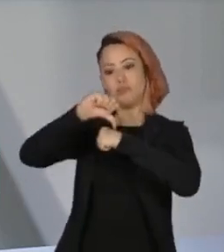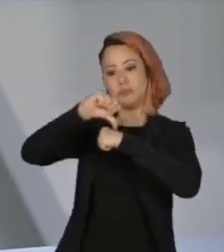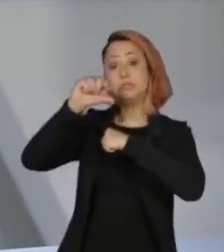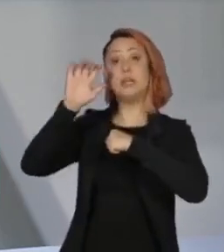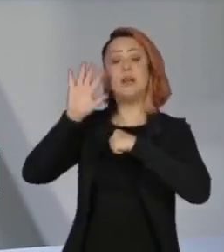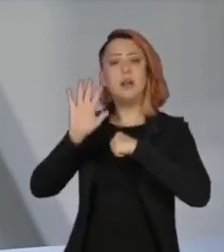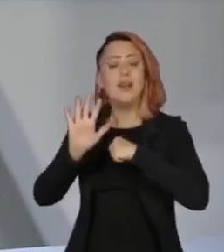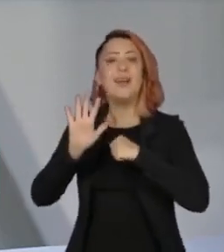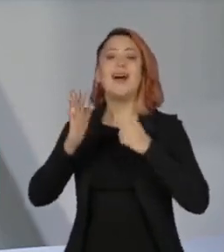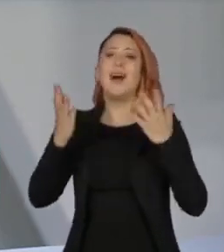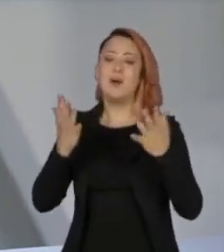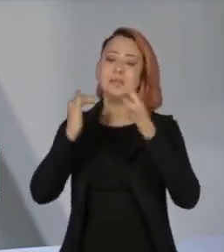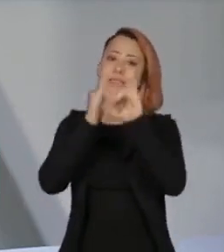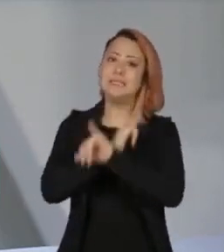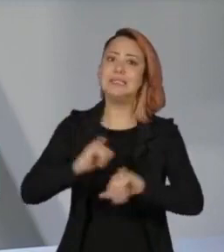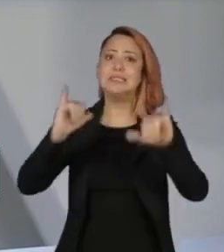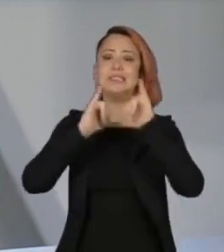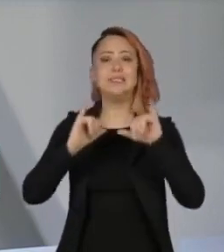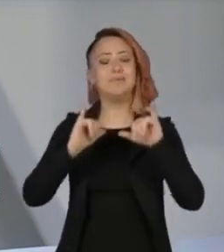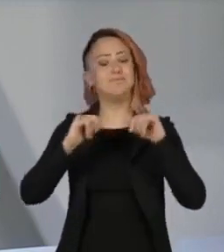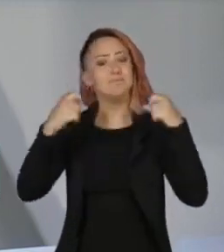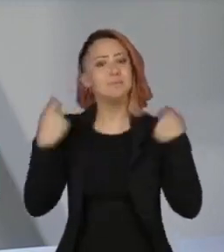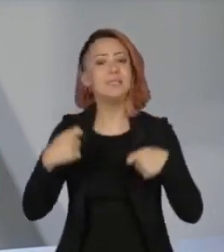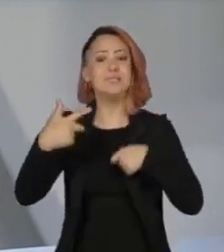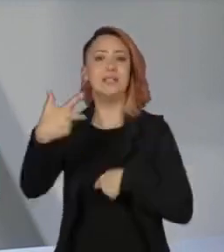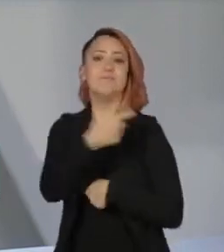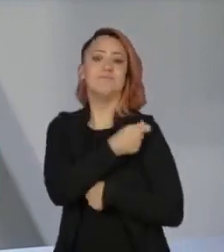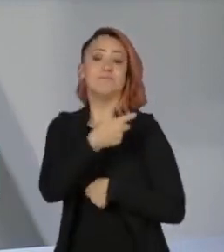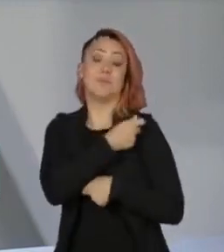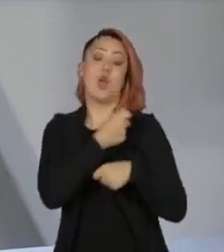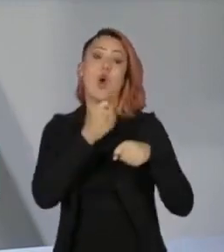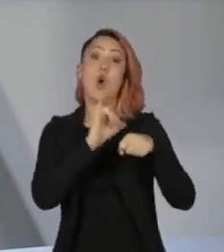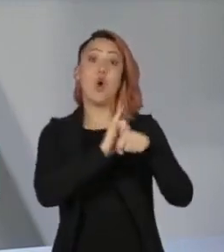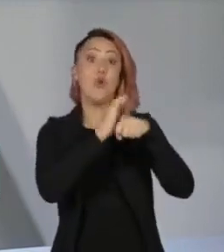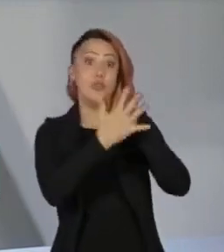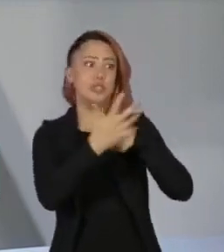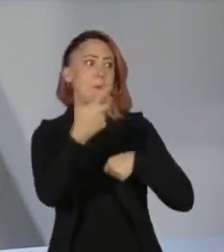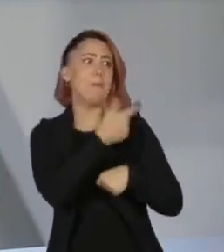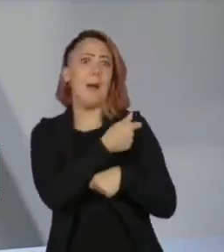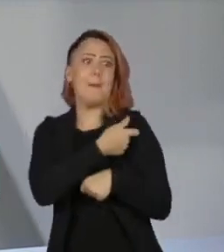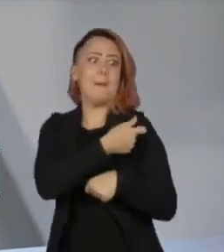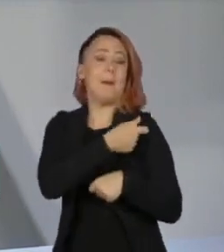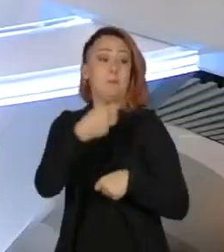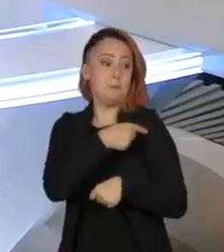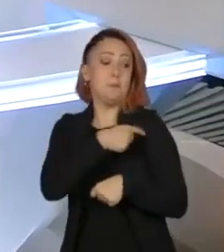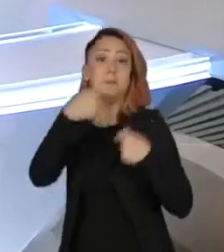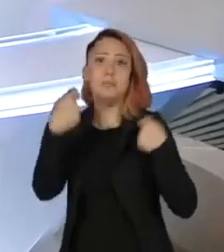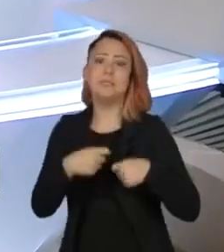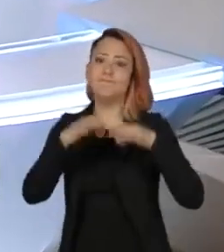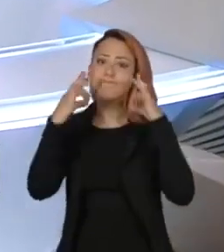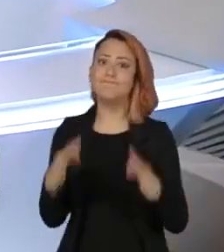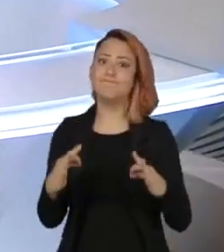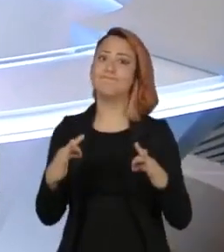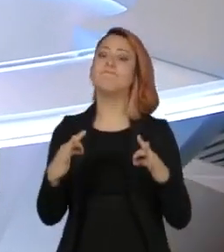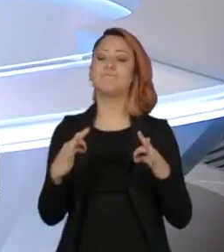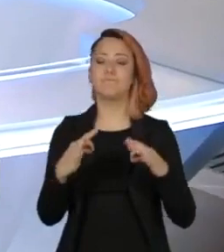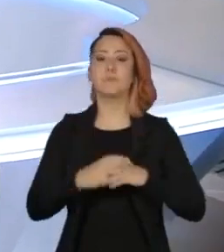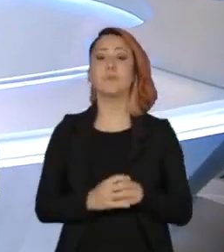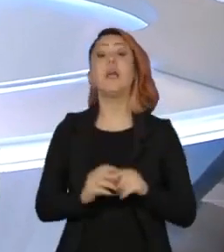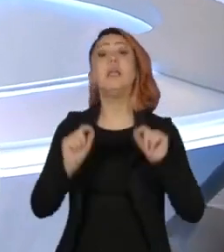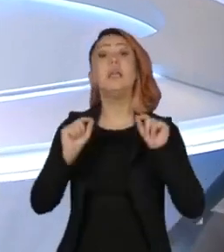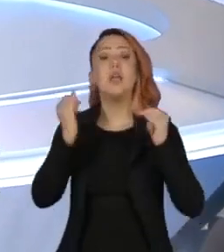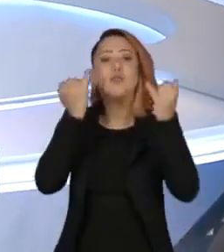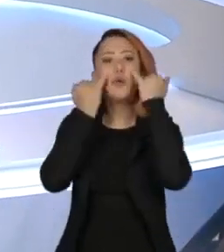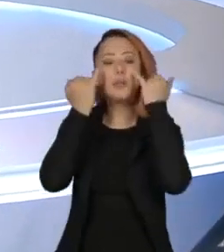reforça a importância de se manter o esquema vacinal contra a Covid-19 atualizado. Quem nos traz mais informações